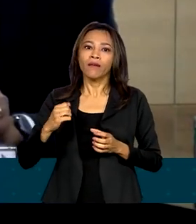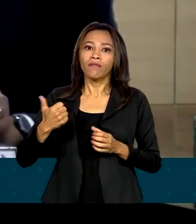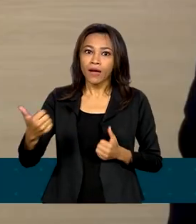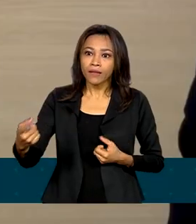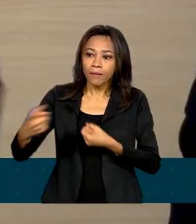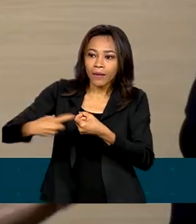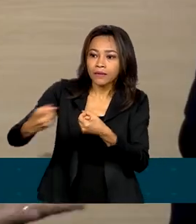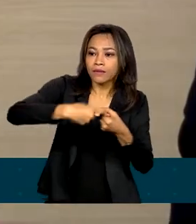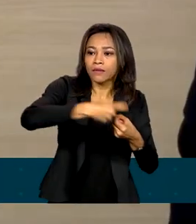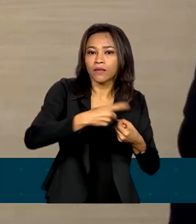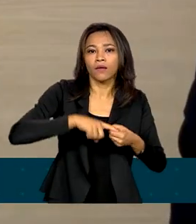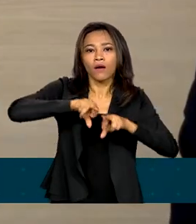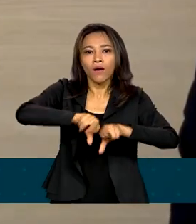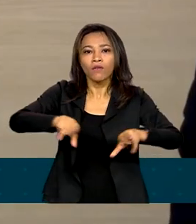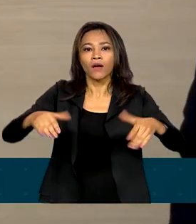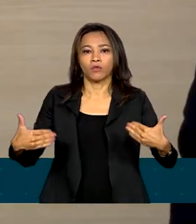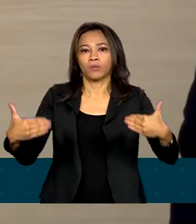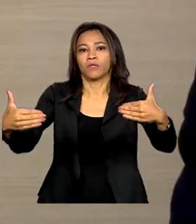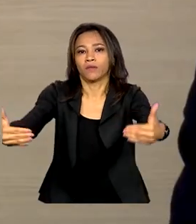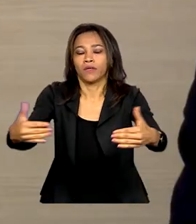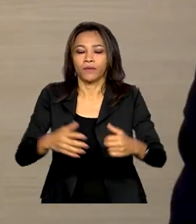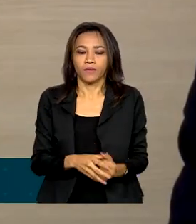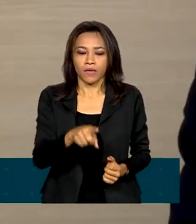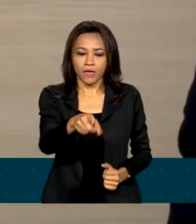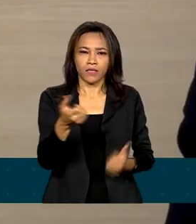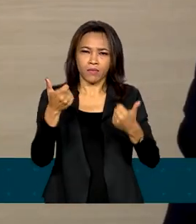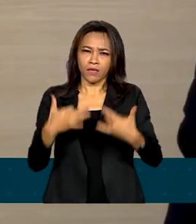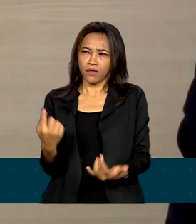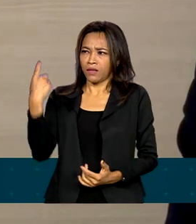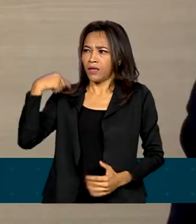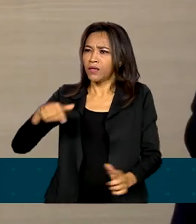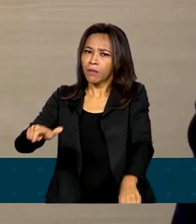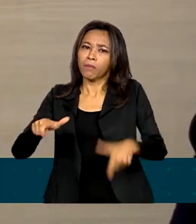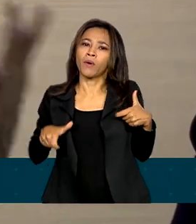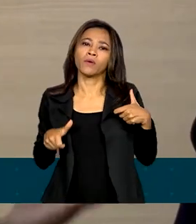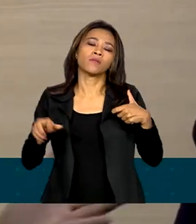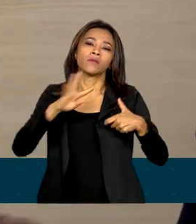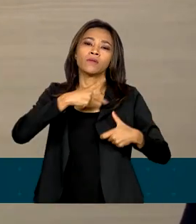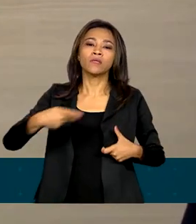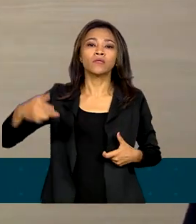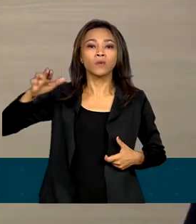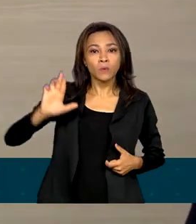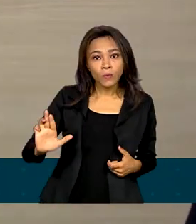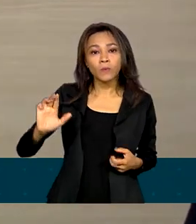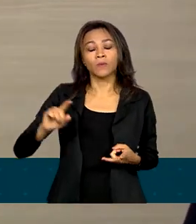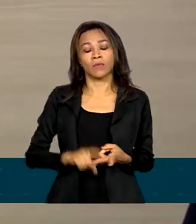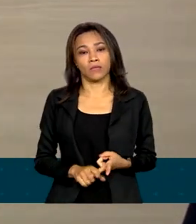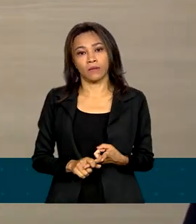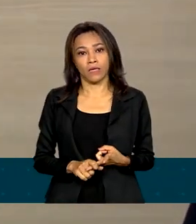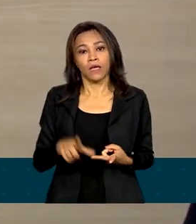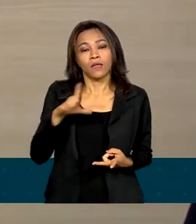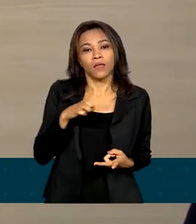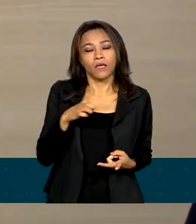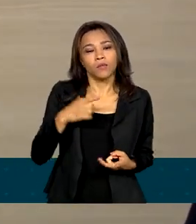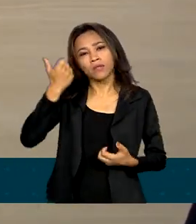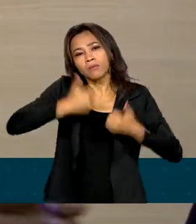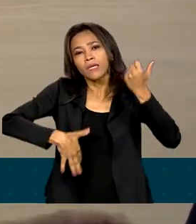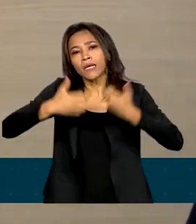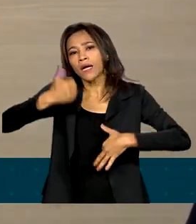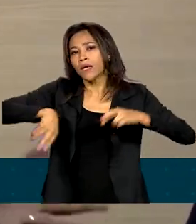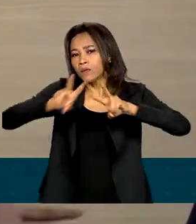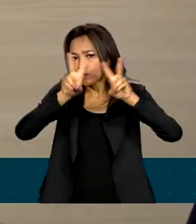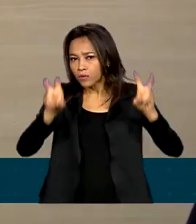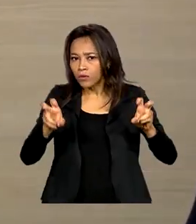racial. Desde o discurso de posse do presidente Lula, desde todas as nossas posses também, a gente tem falado muito sobre isso.